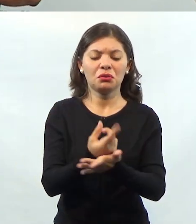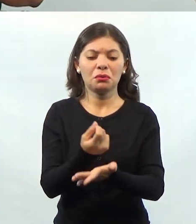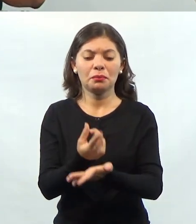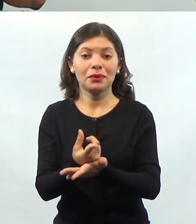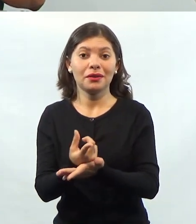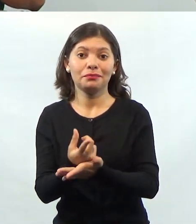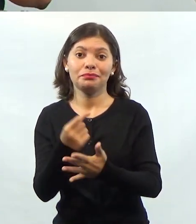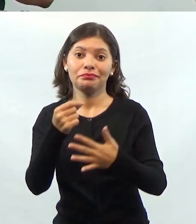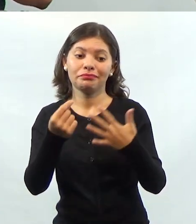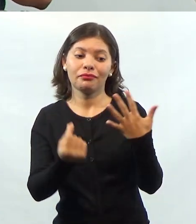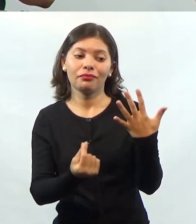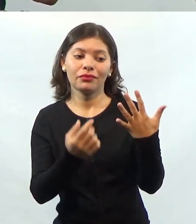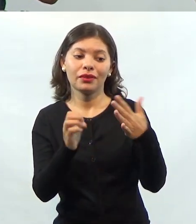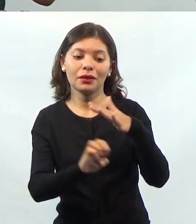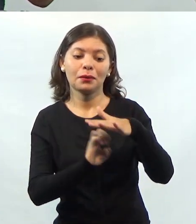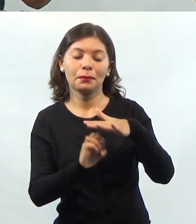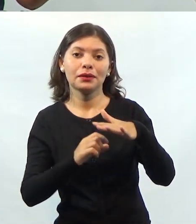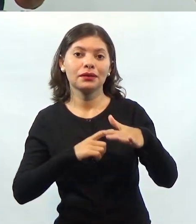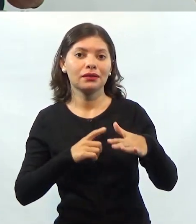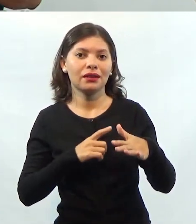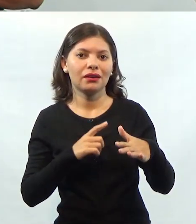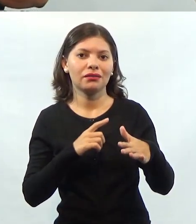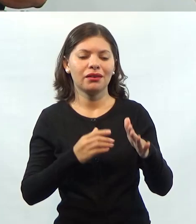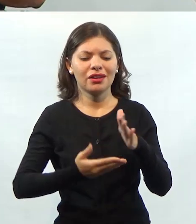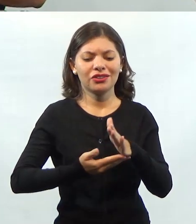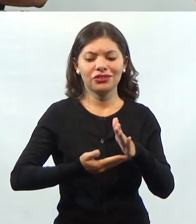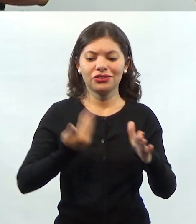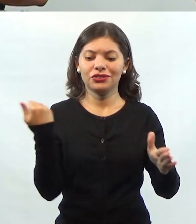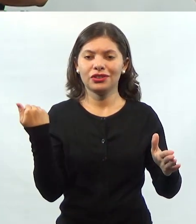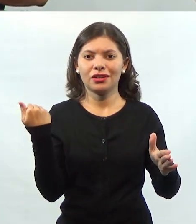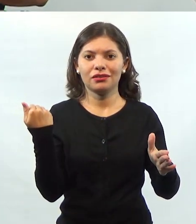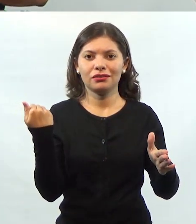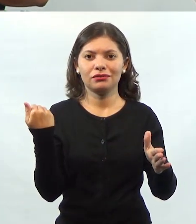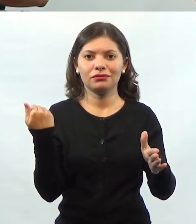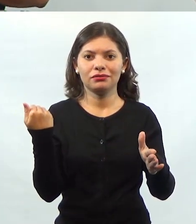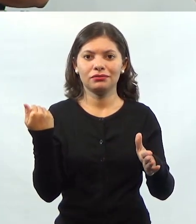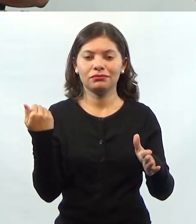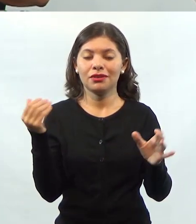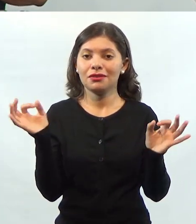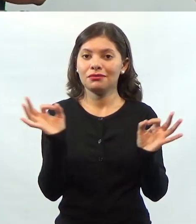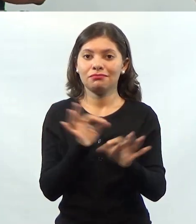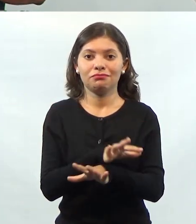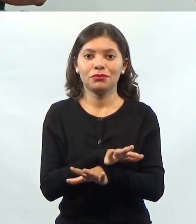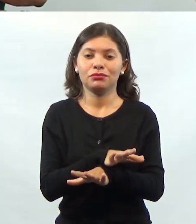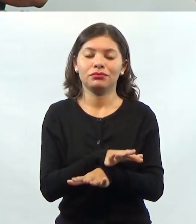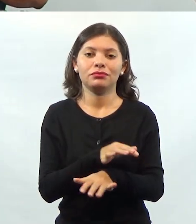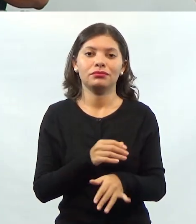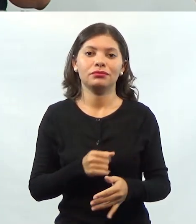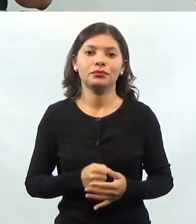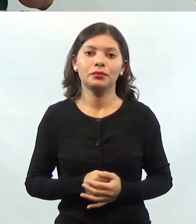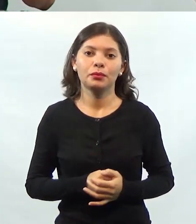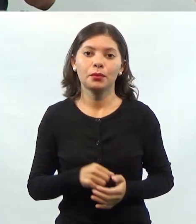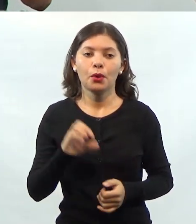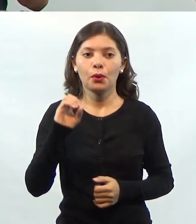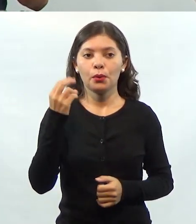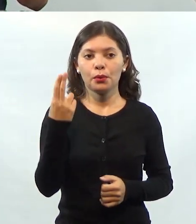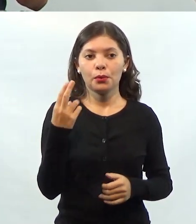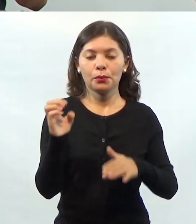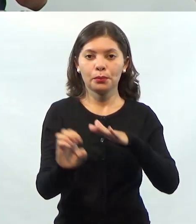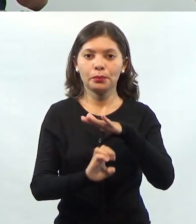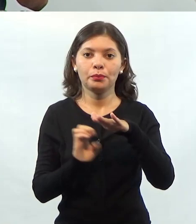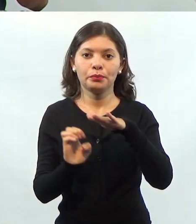alternativas, uma delas é tirar esse produto de linha, parar de produzir ele, outra alternativa é a empresa